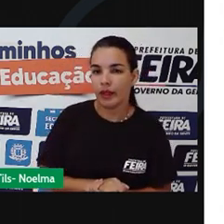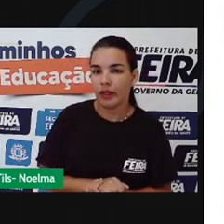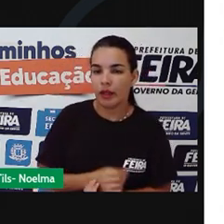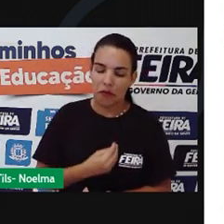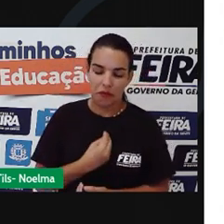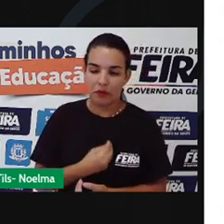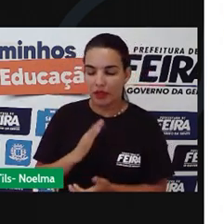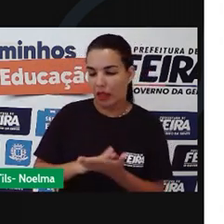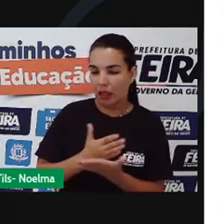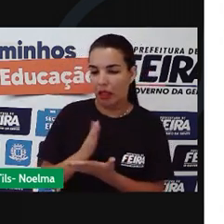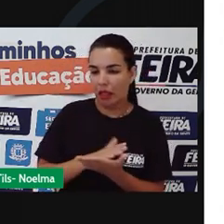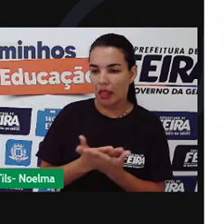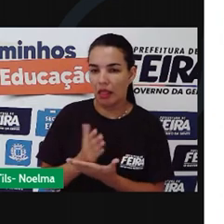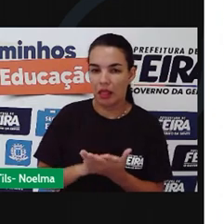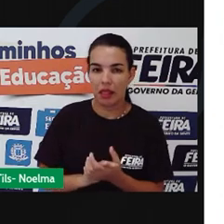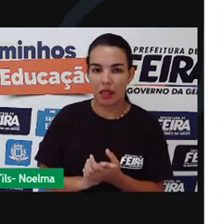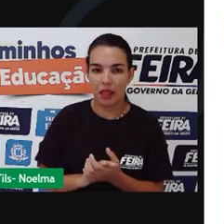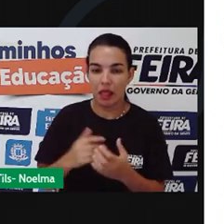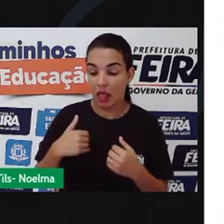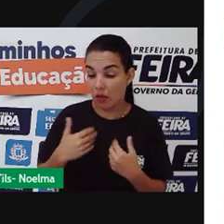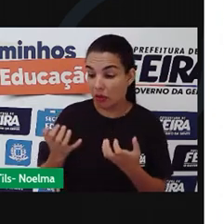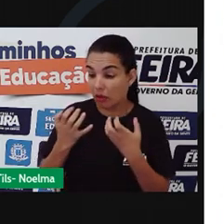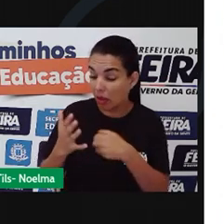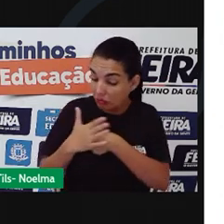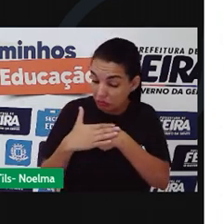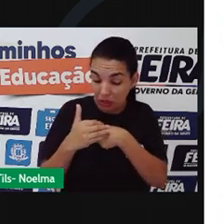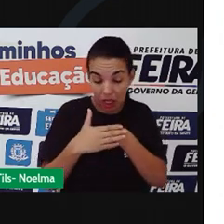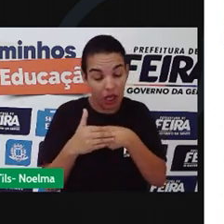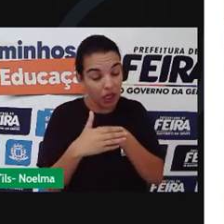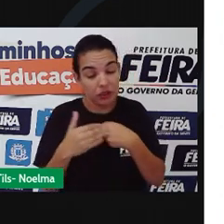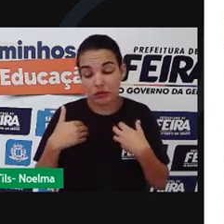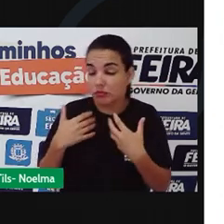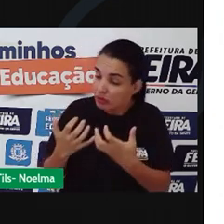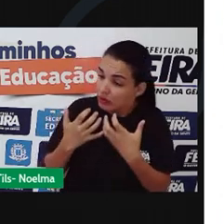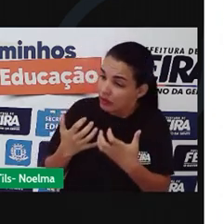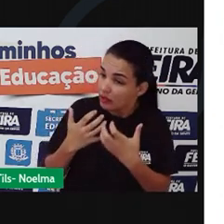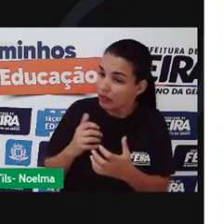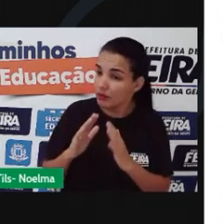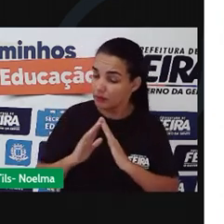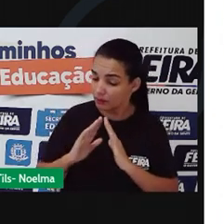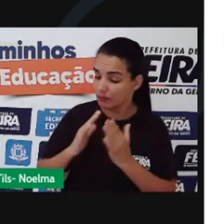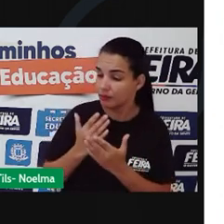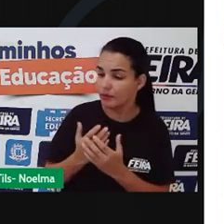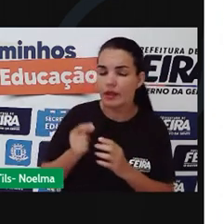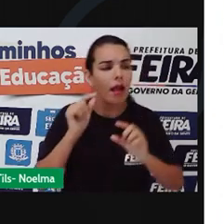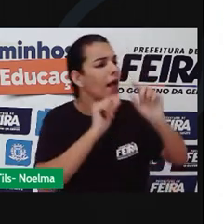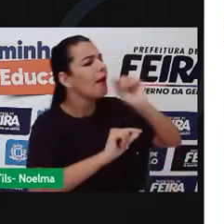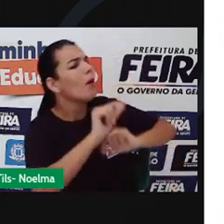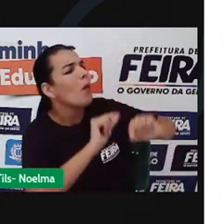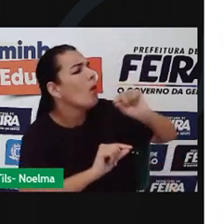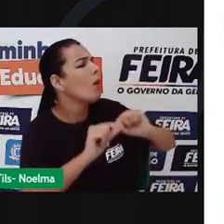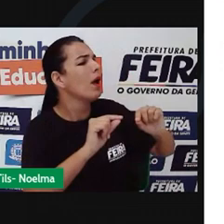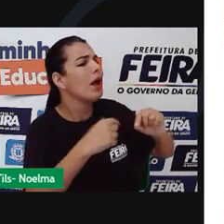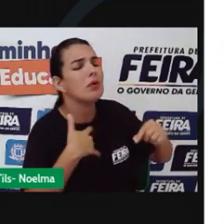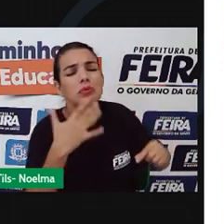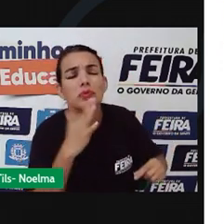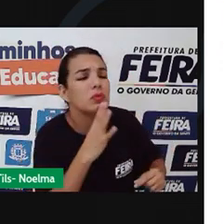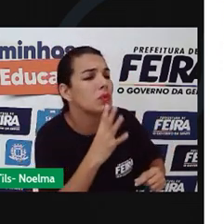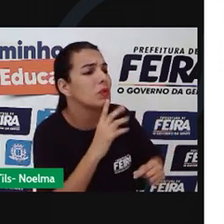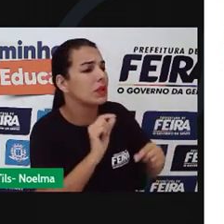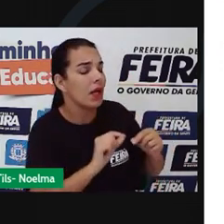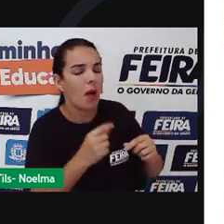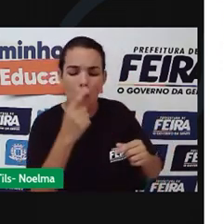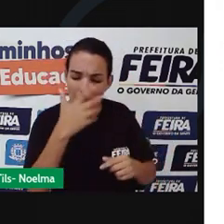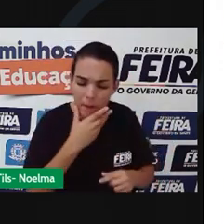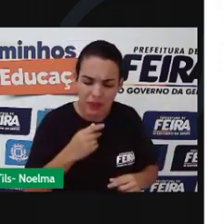chato. Ainda se alguém me domesticasse, me cativasse. Mas o que é isso? E o menino não cansava